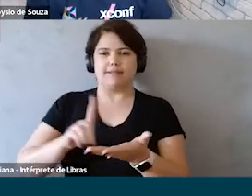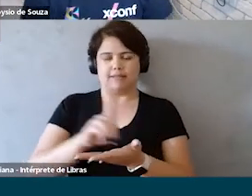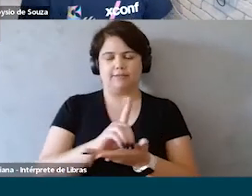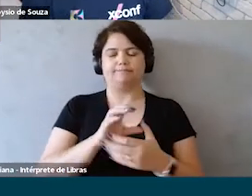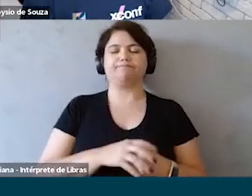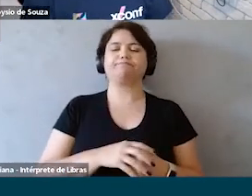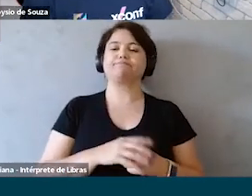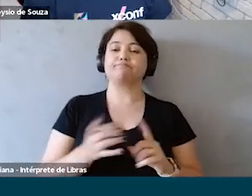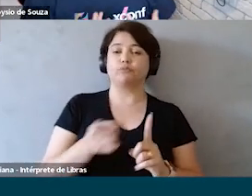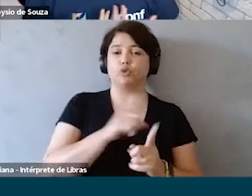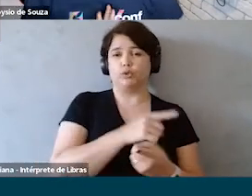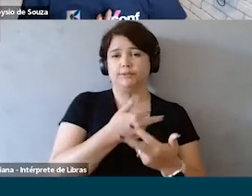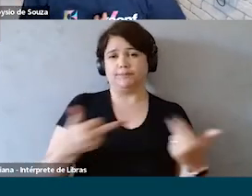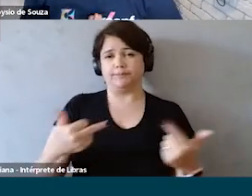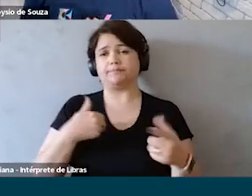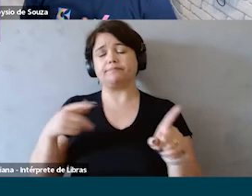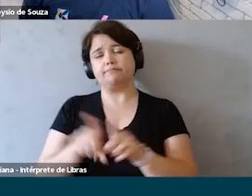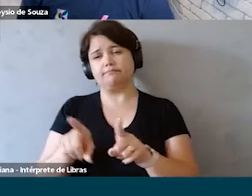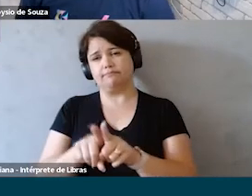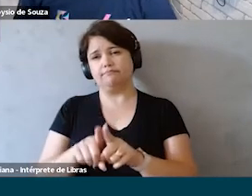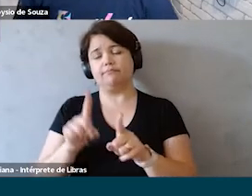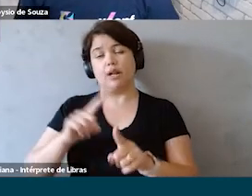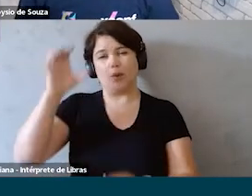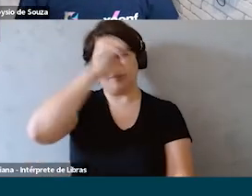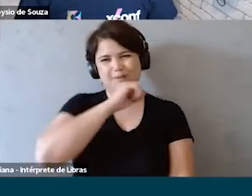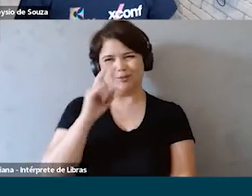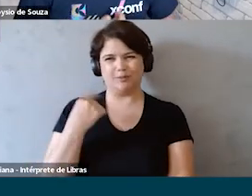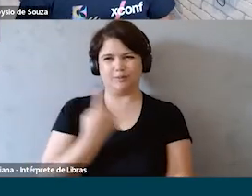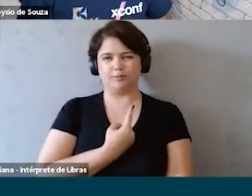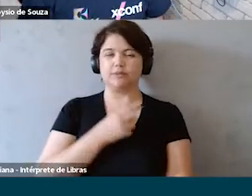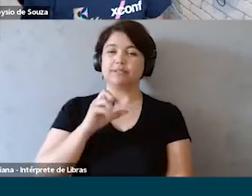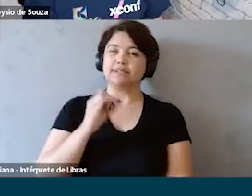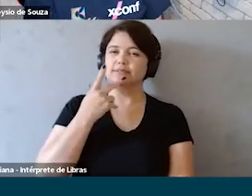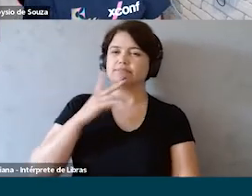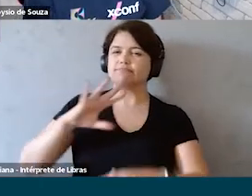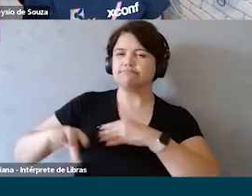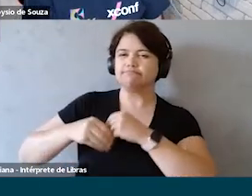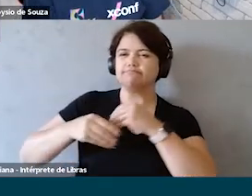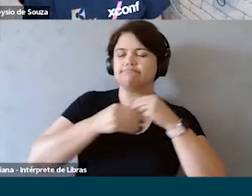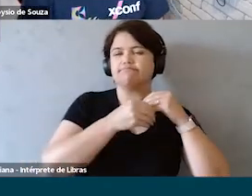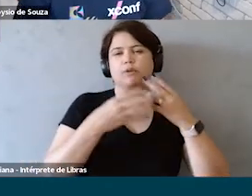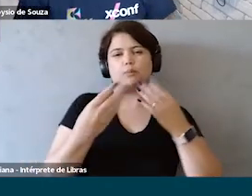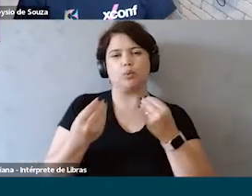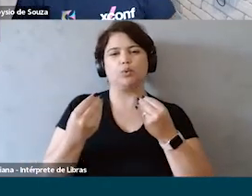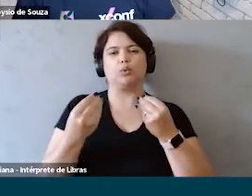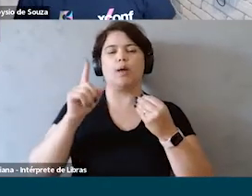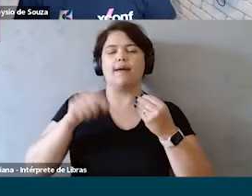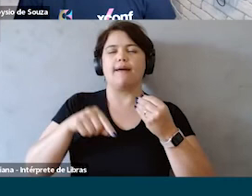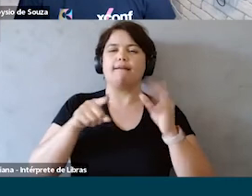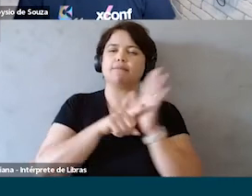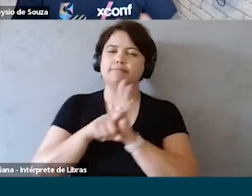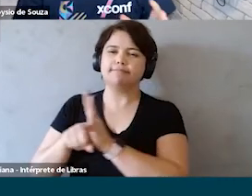ponto que a Camis também falou e que é um aprendizado para a gente que é que quando a gente tem elementos tão pragmáticos